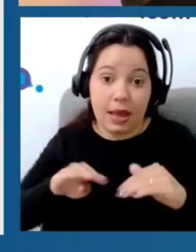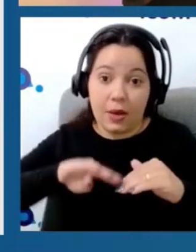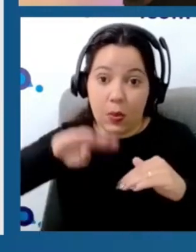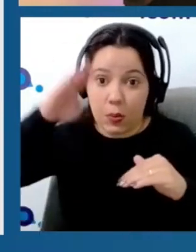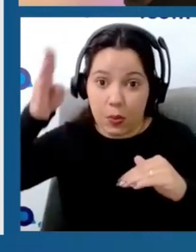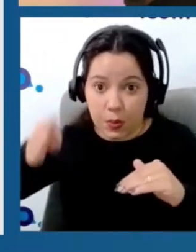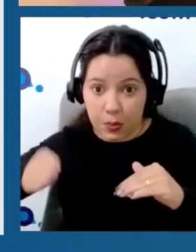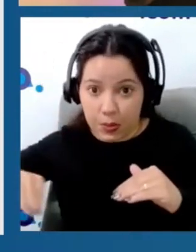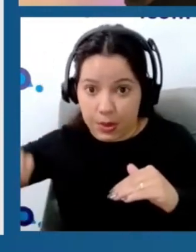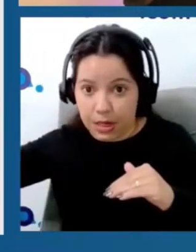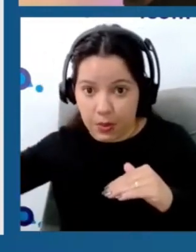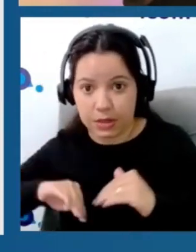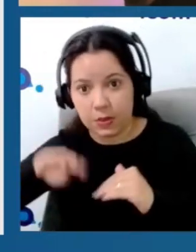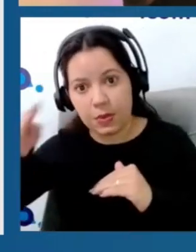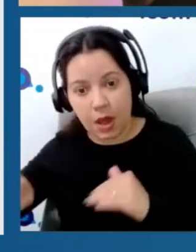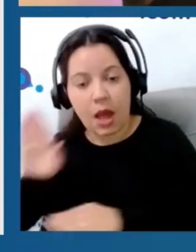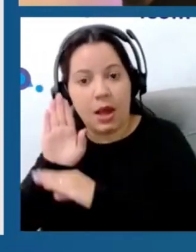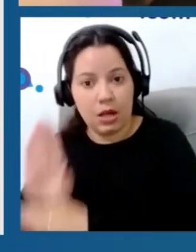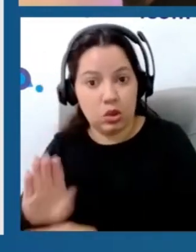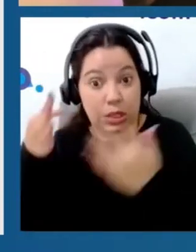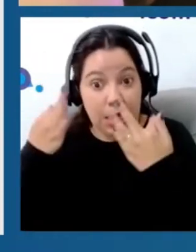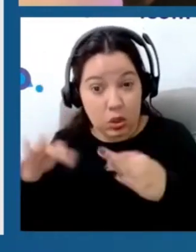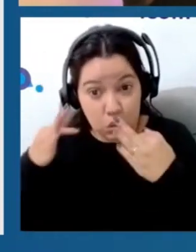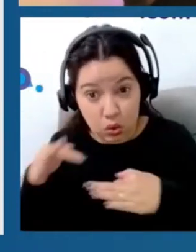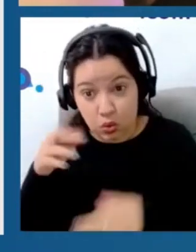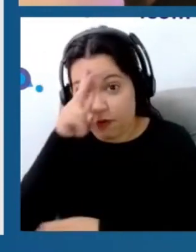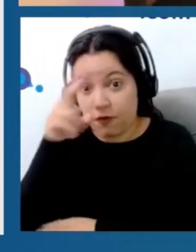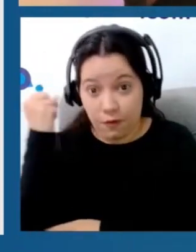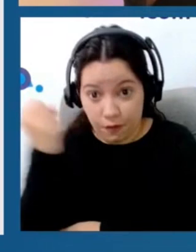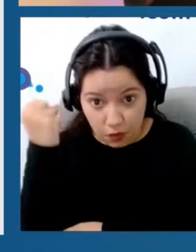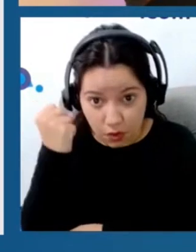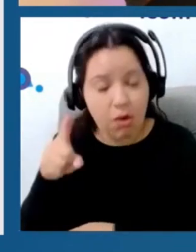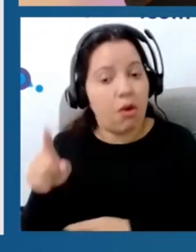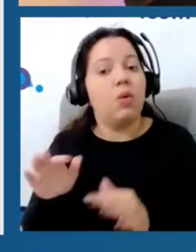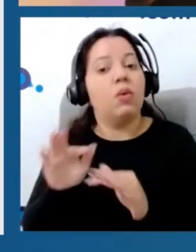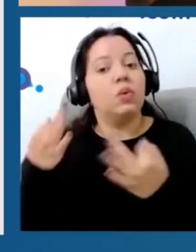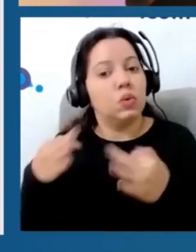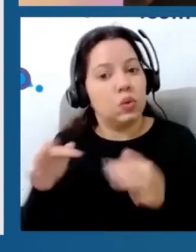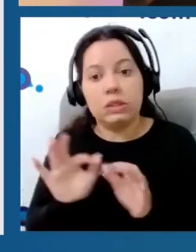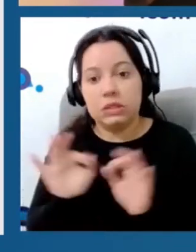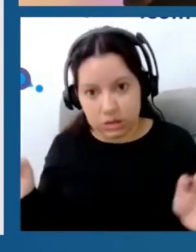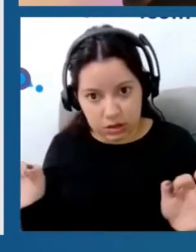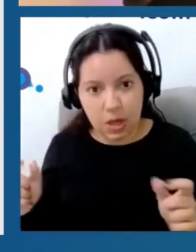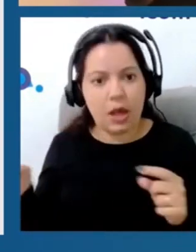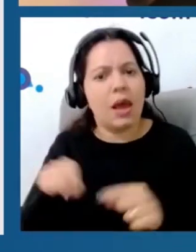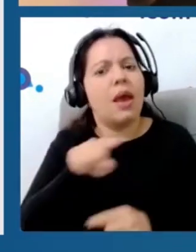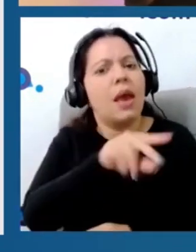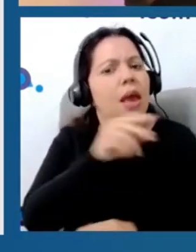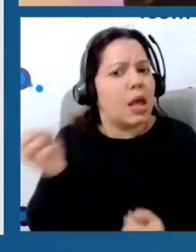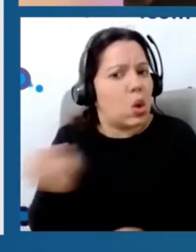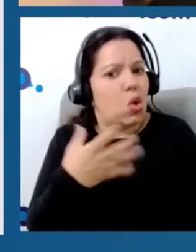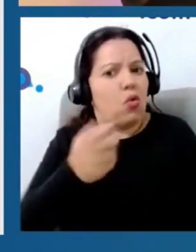manejo da dor crônica nessa perspectiva. Esse efeito opioide, ele está confirmado em seres humanos, não é recente, esse artigo aqui do Leonard